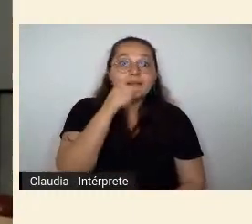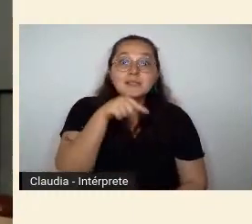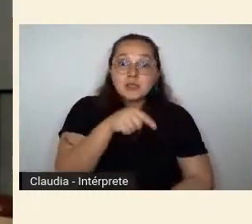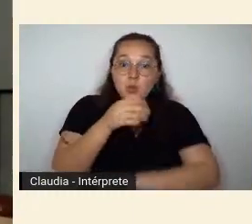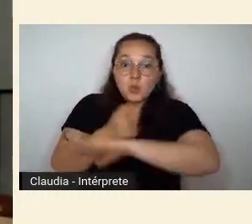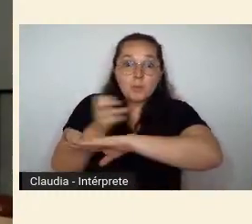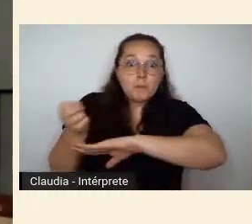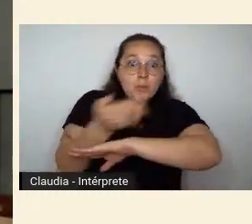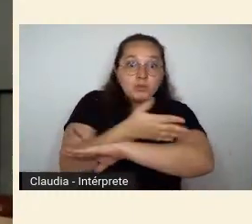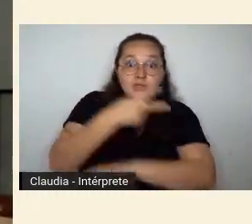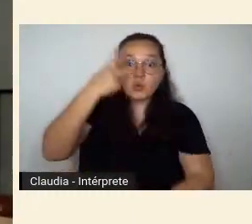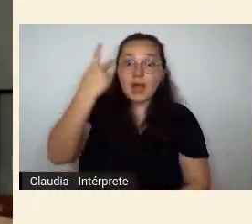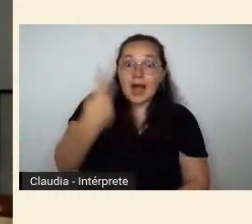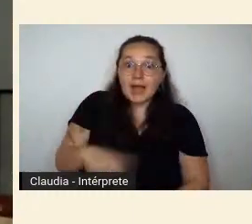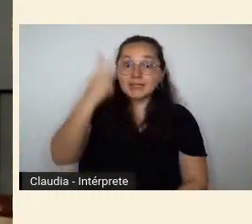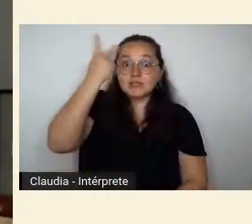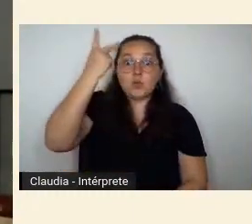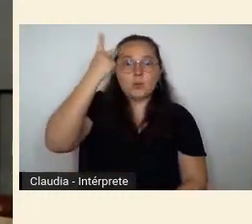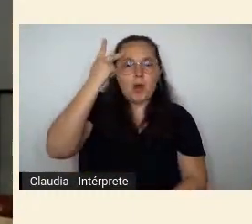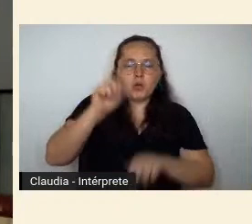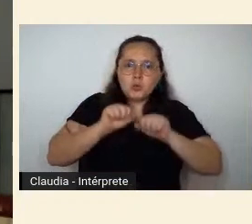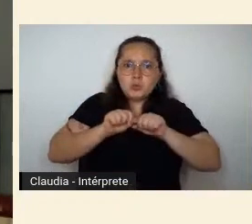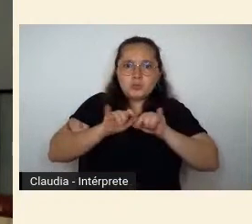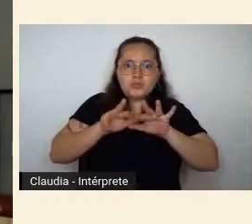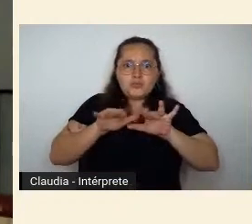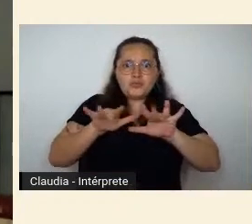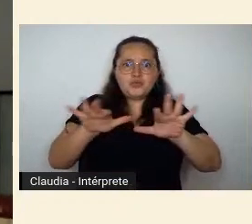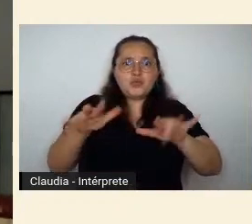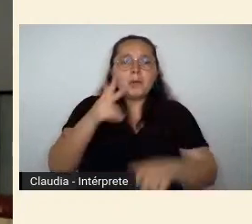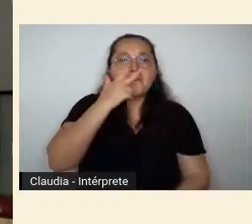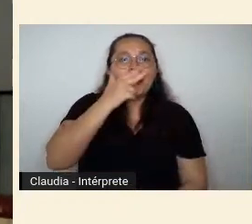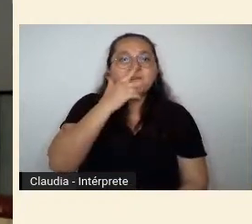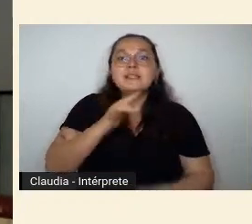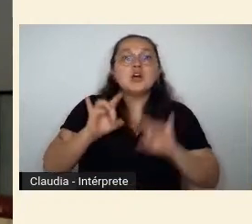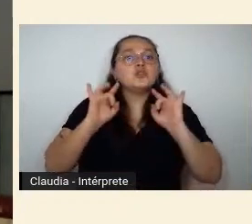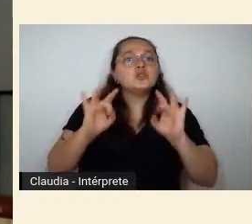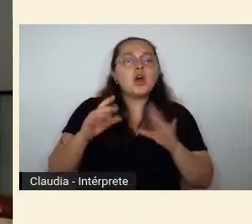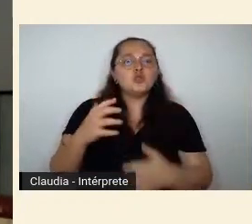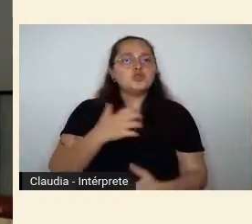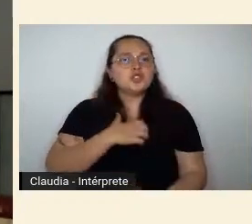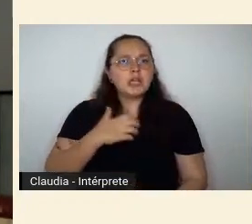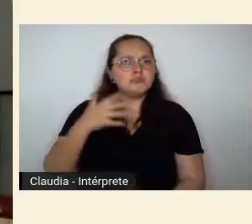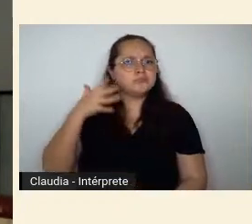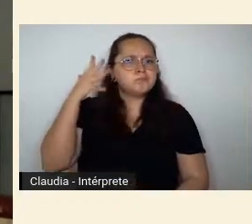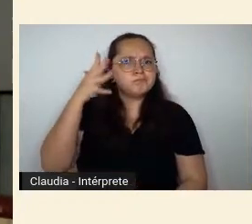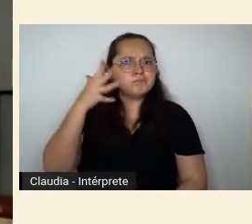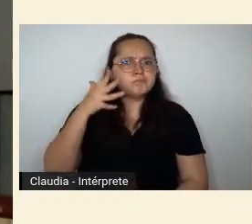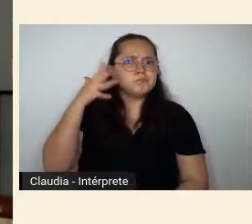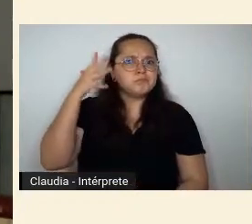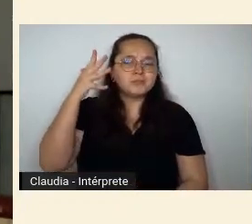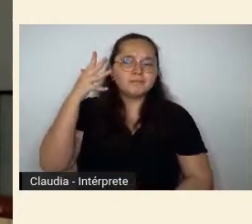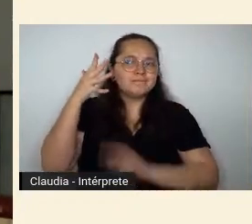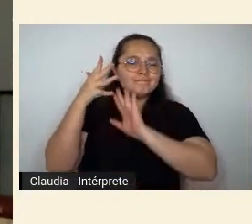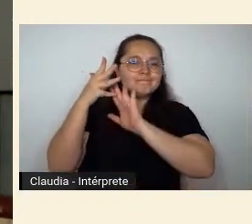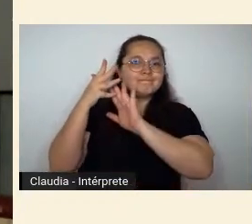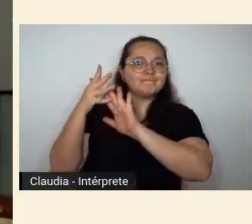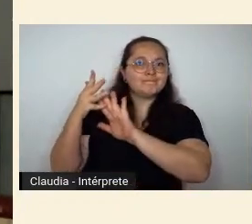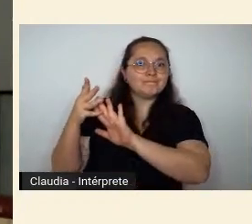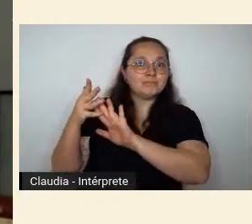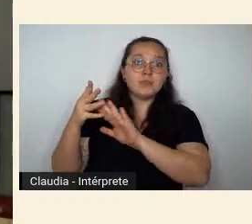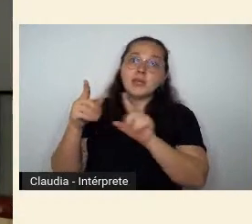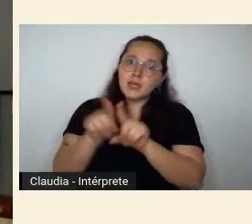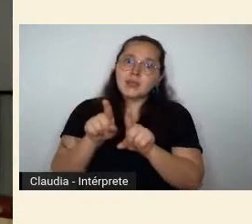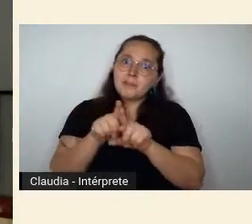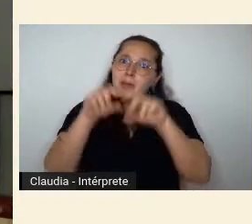Paulo se tornasse rapidamente um discurso canônico que deveria ser esvaziado descentrado até mesmo morto